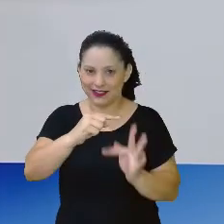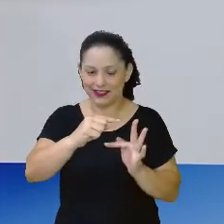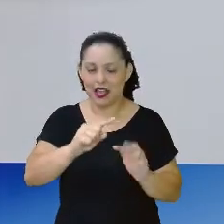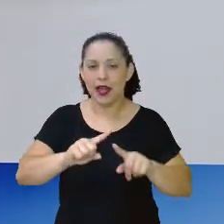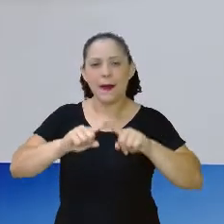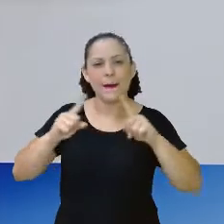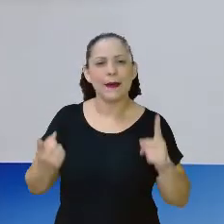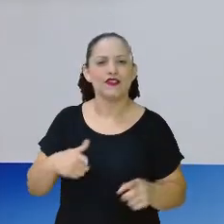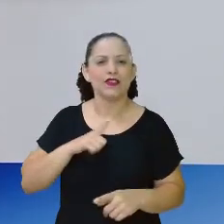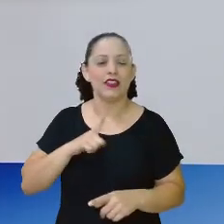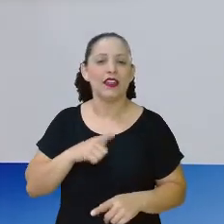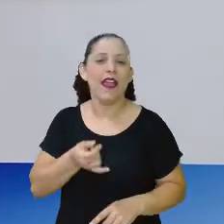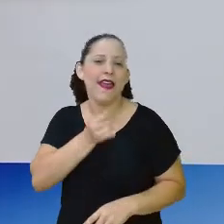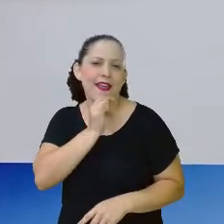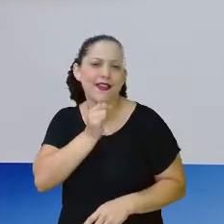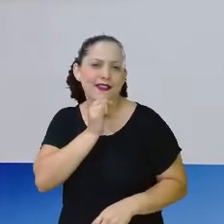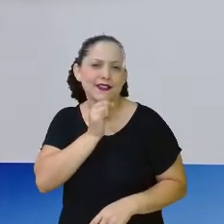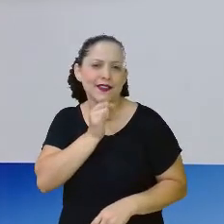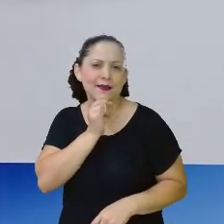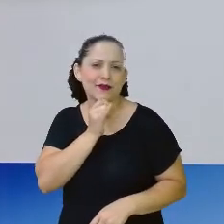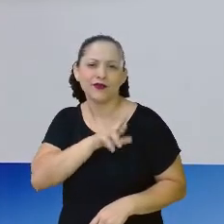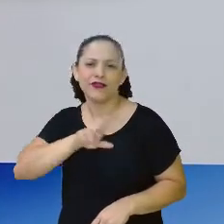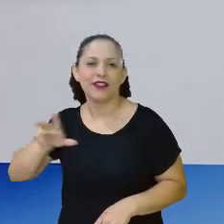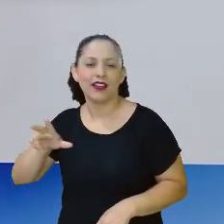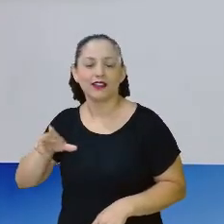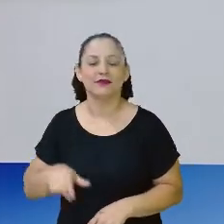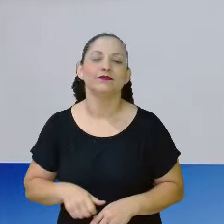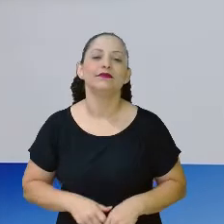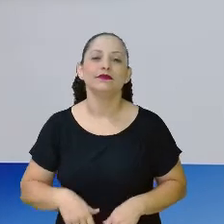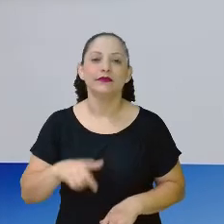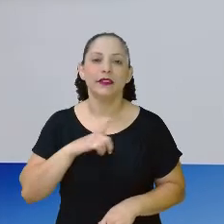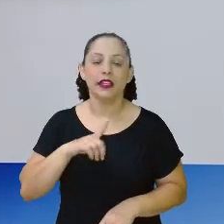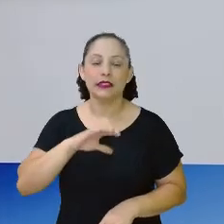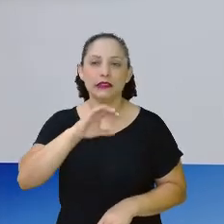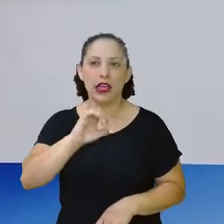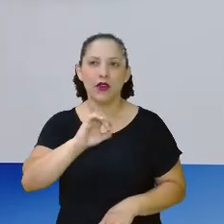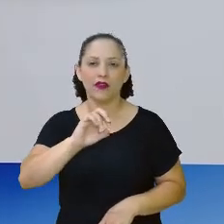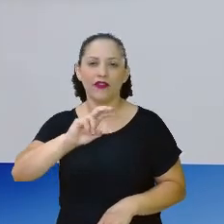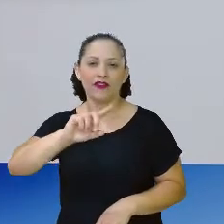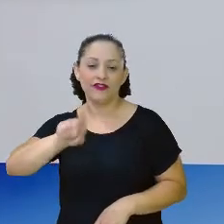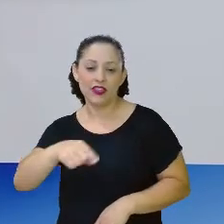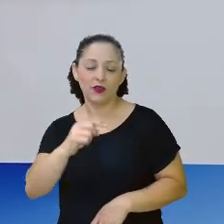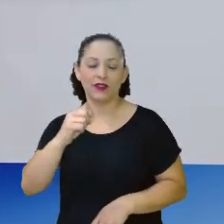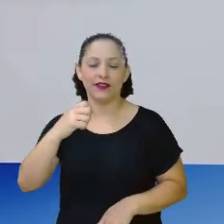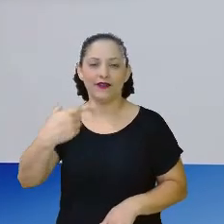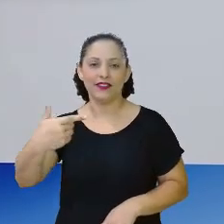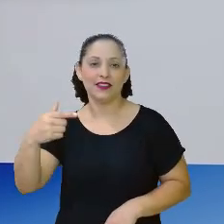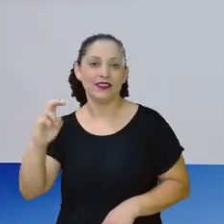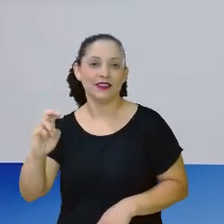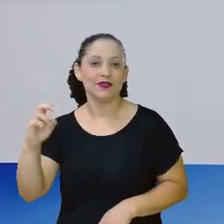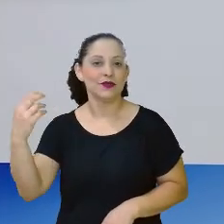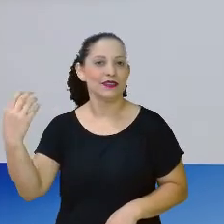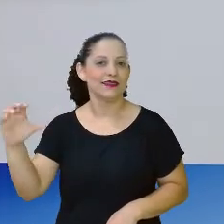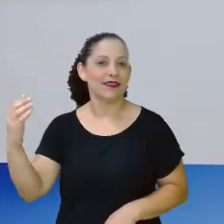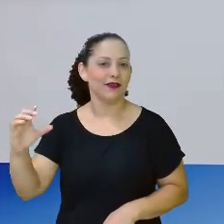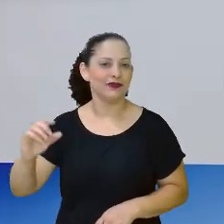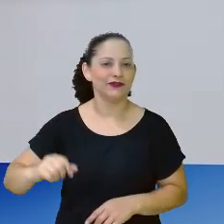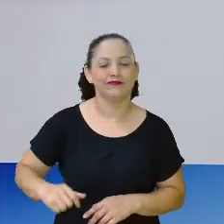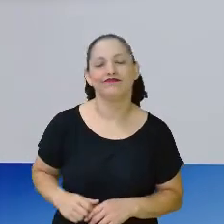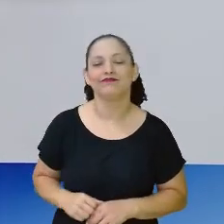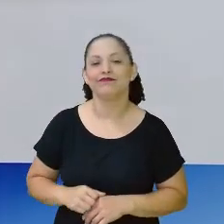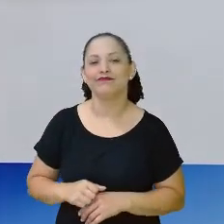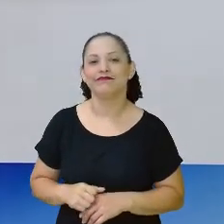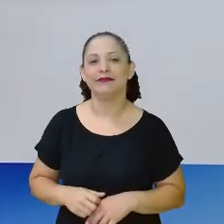trouxe outro exemplo, eu já trouxe com 50 centavos, e se eu tiver 25 centavos, minha gente? Se eu tiver